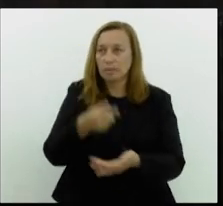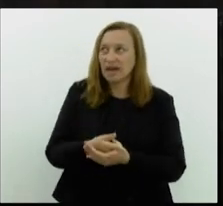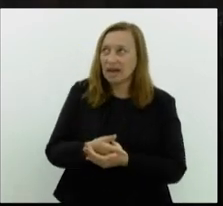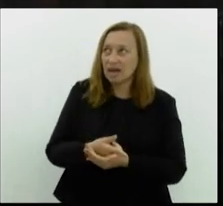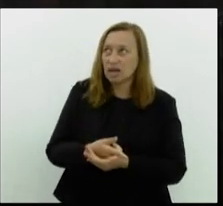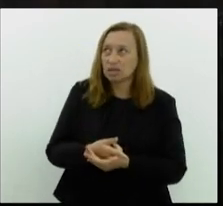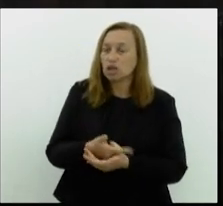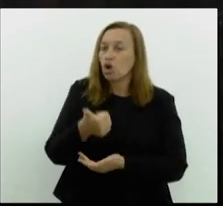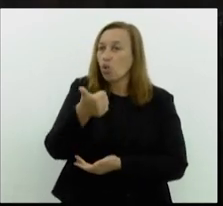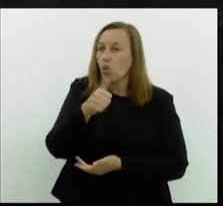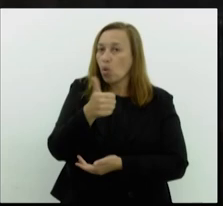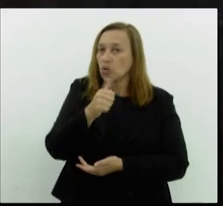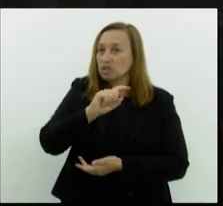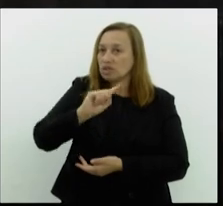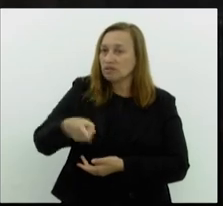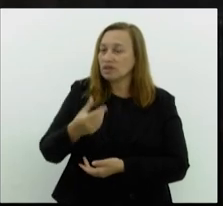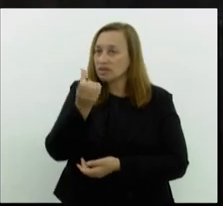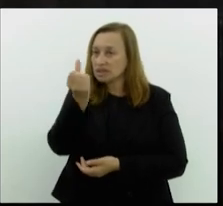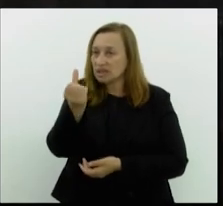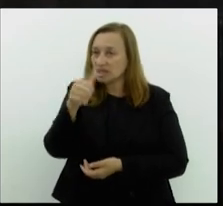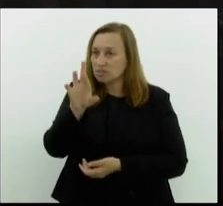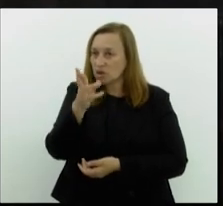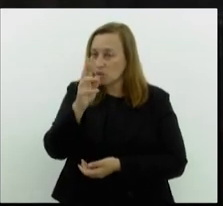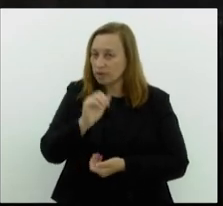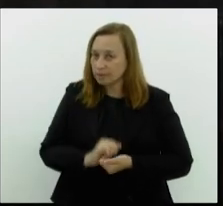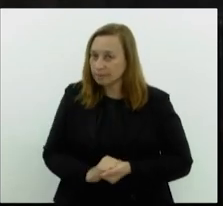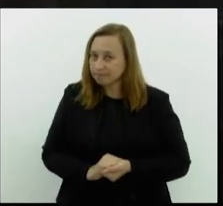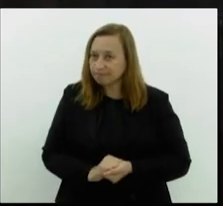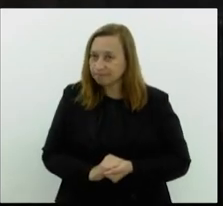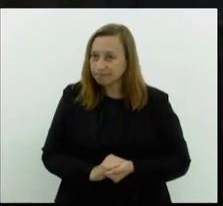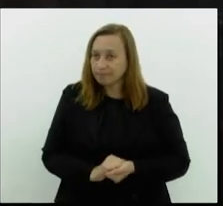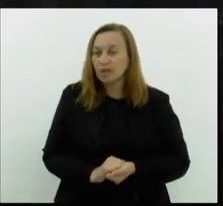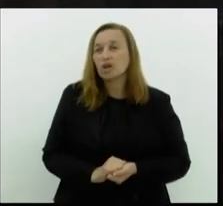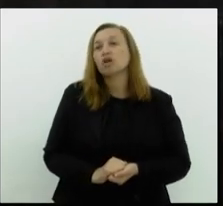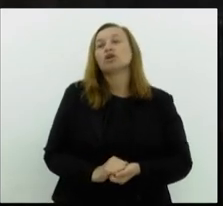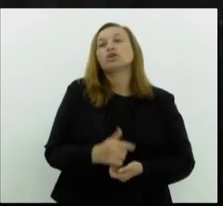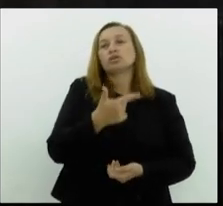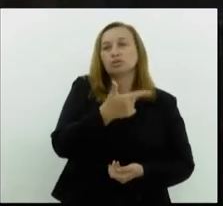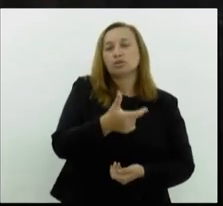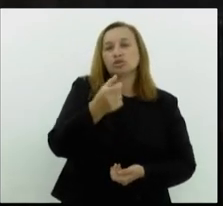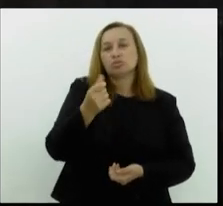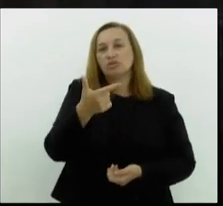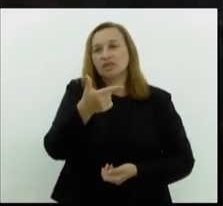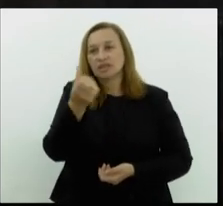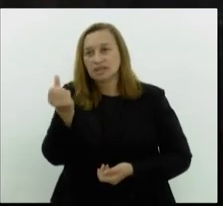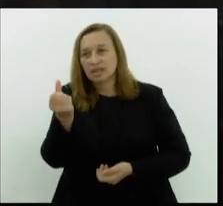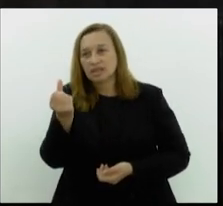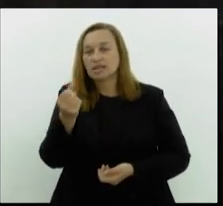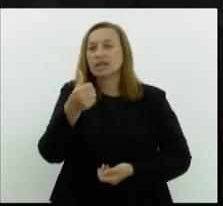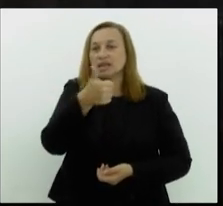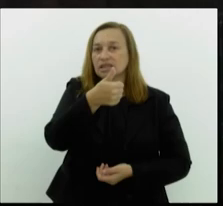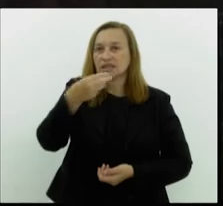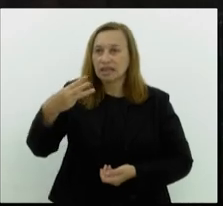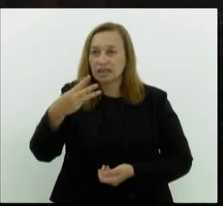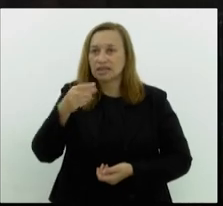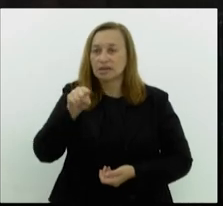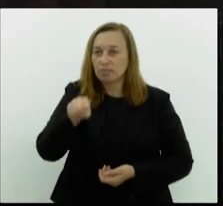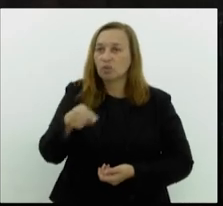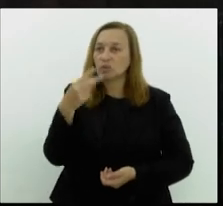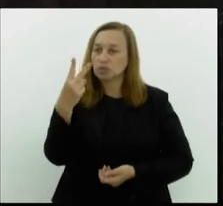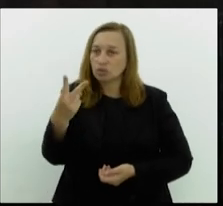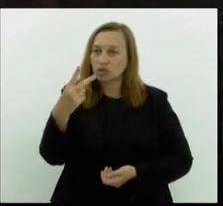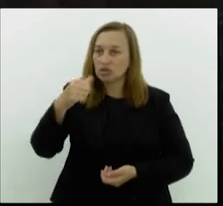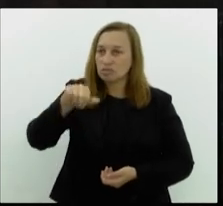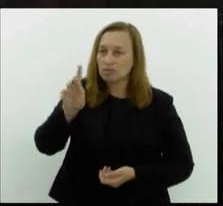11,6 bilhões. Em 2026, 13,2